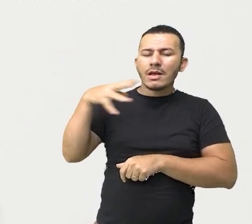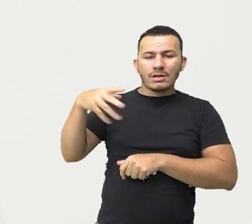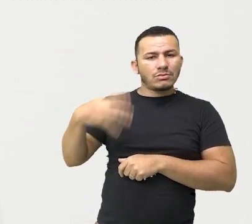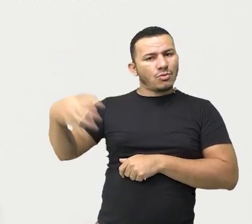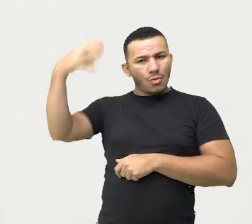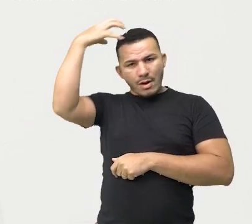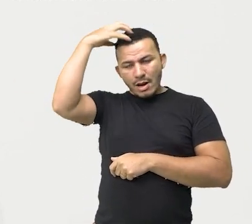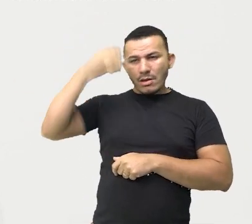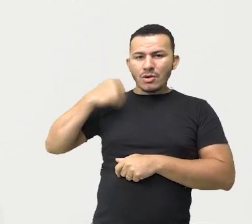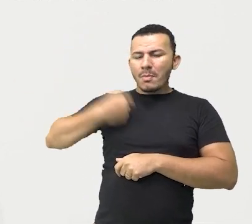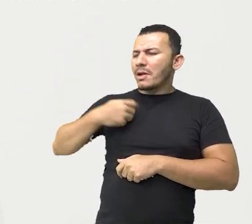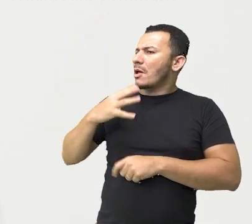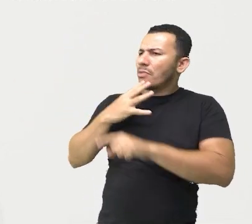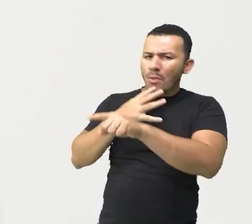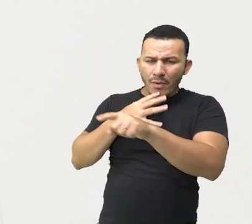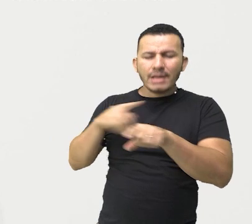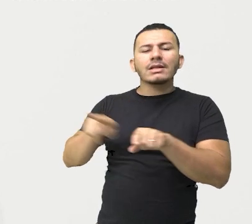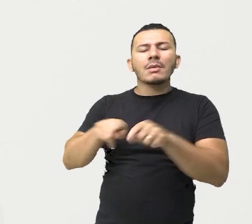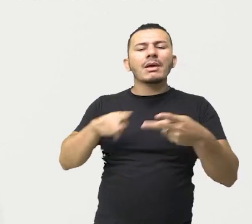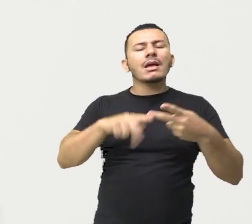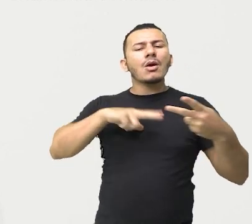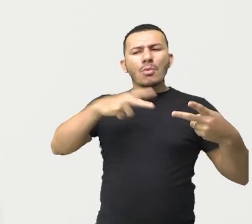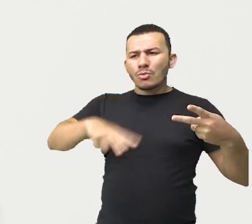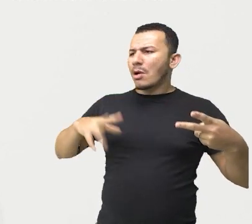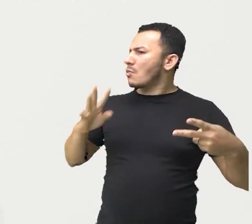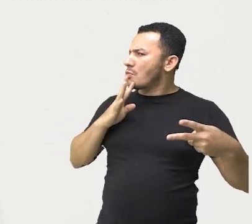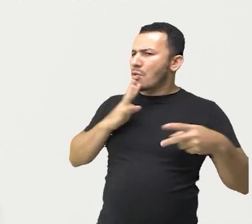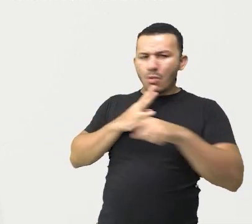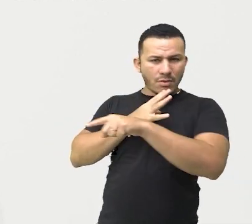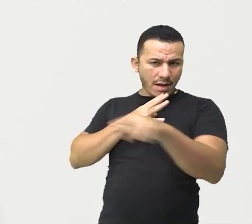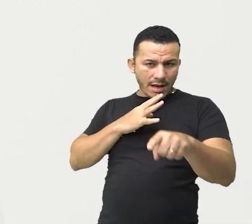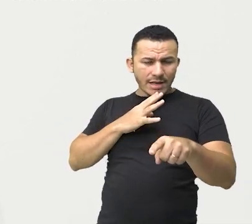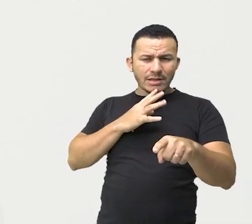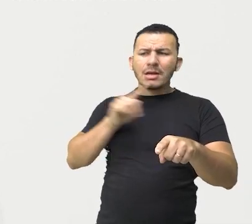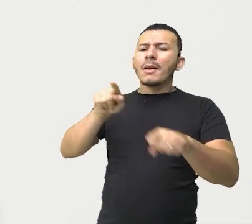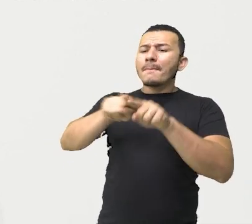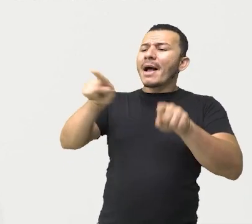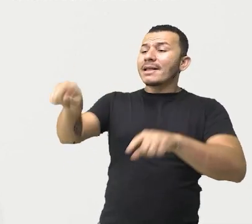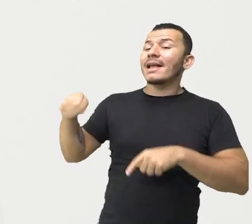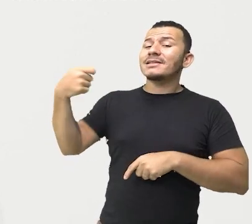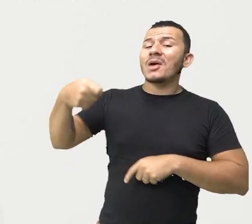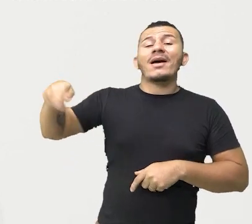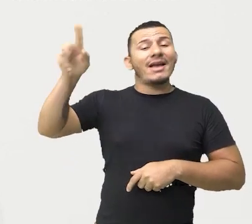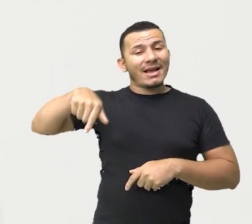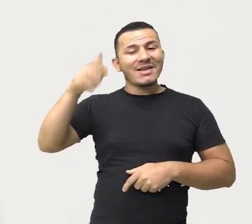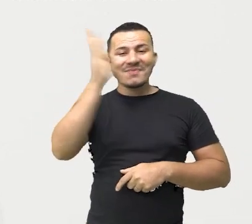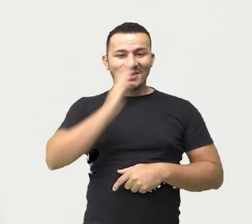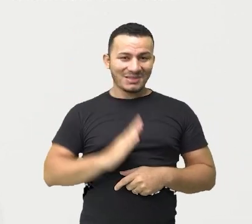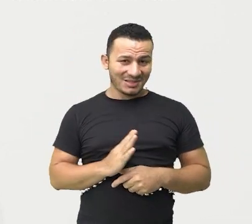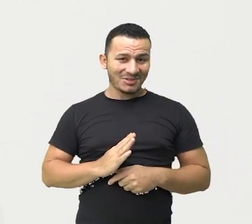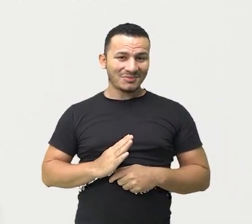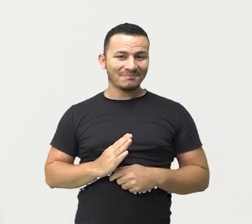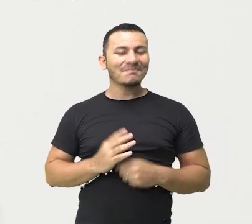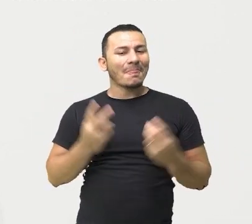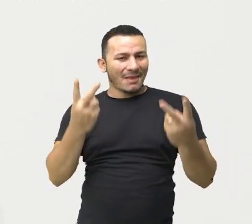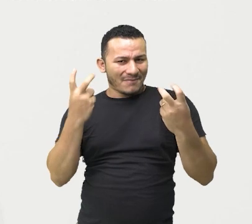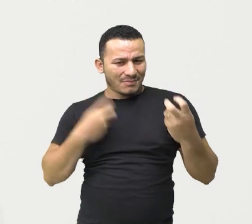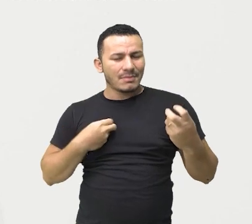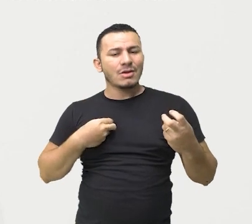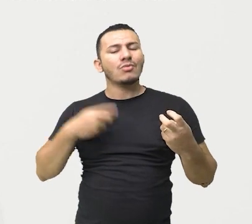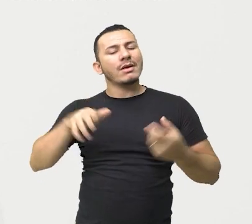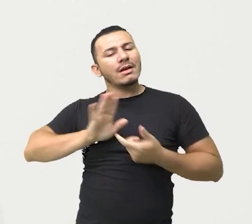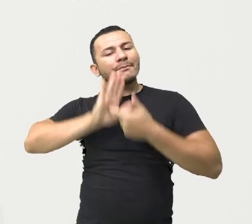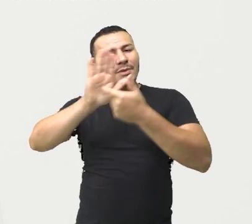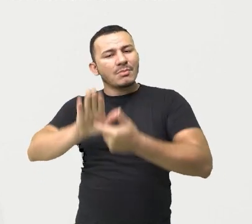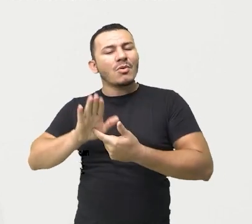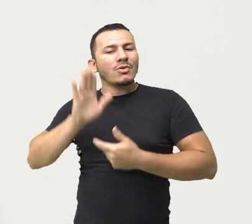reinos da Espanha e de Portugal, ou seja, nosso Brasil. Então, é o primeiro fato que ele apresenta aqui